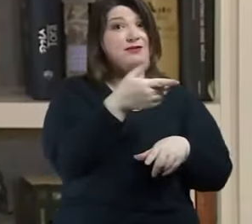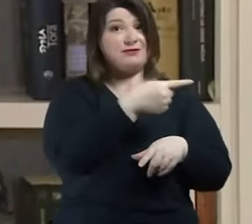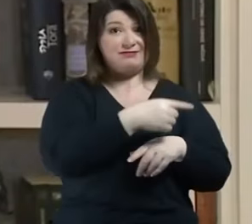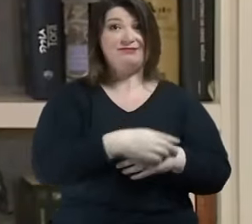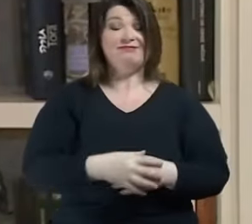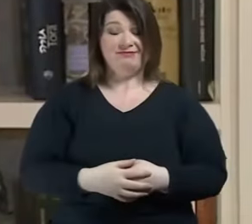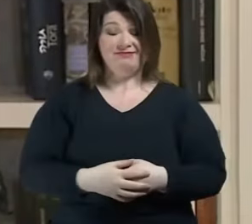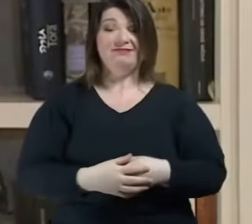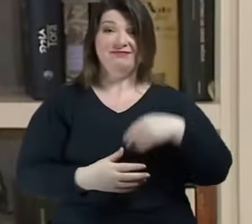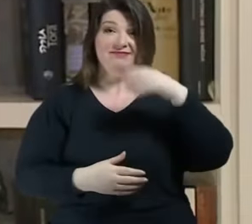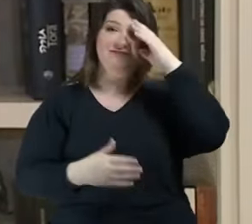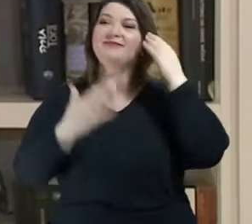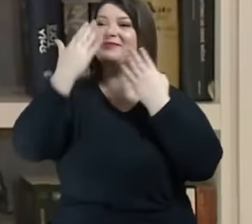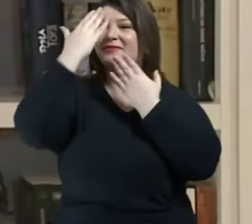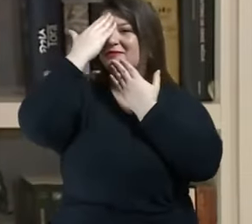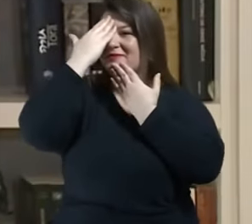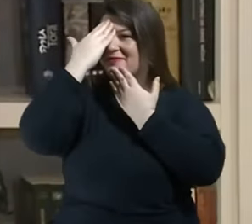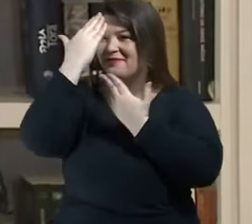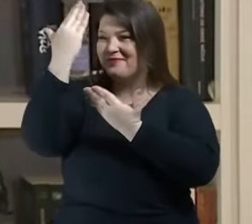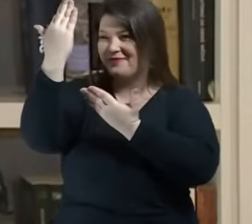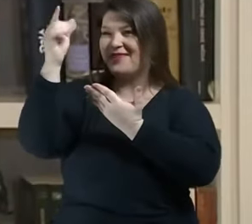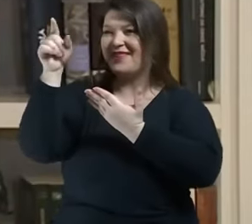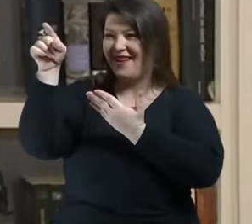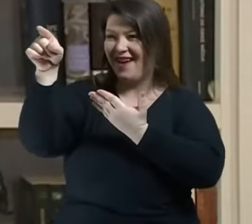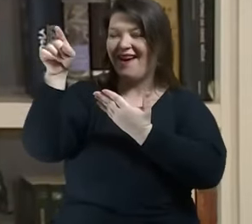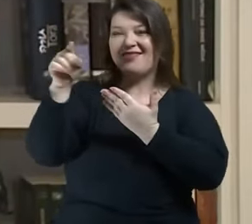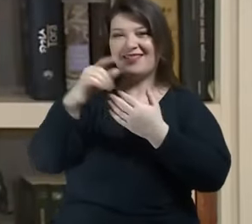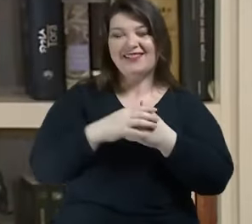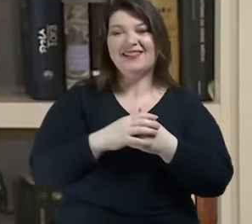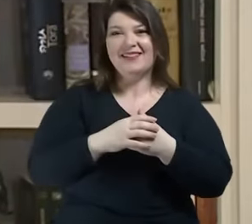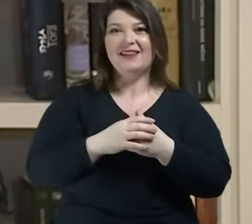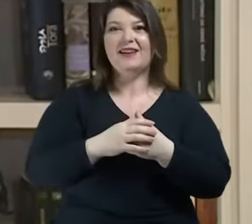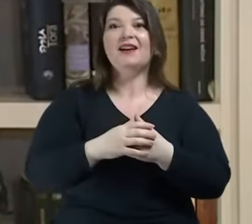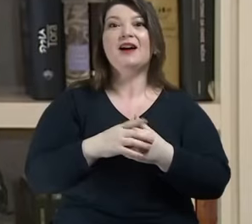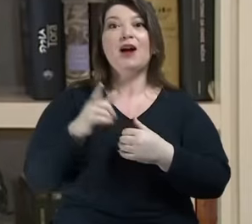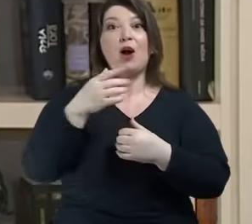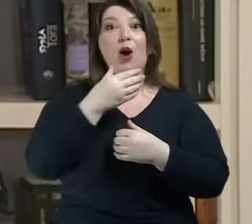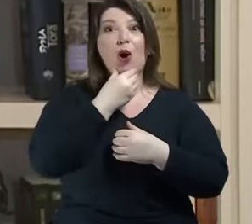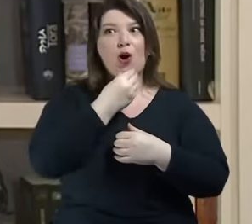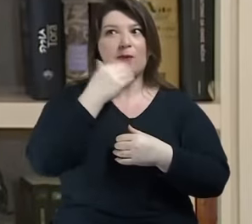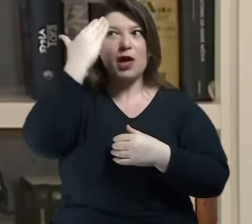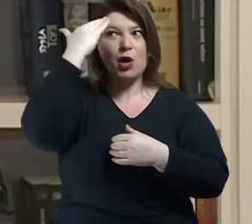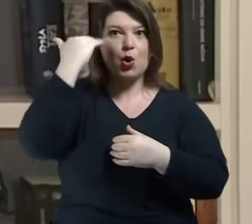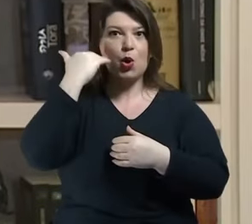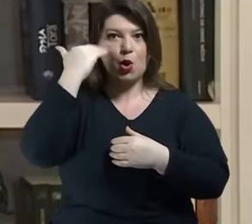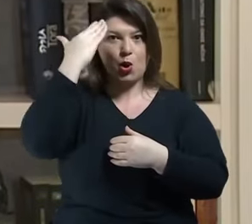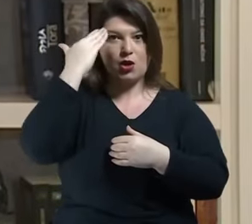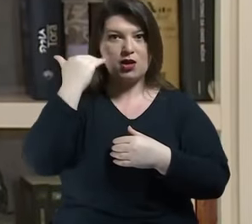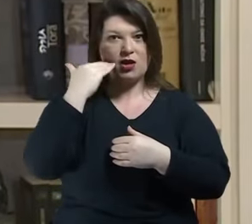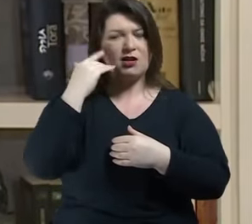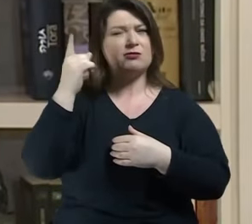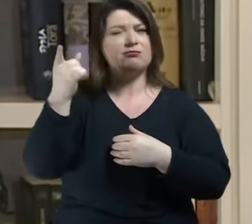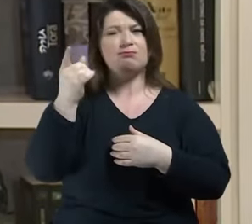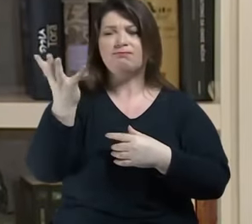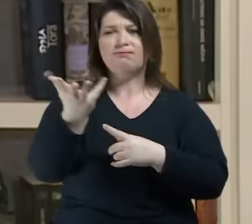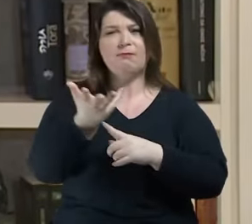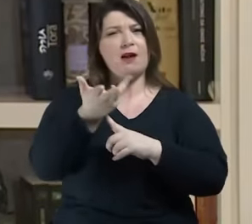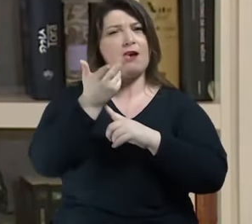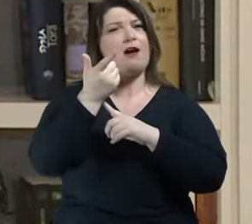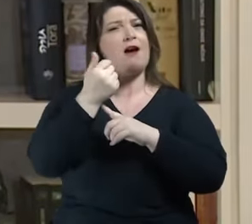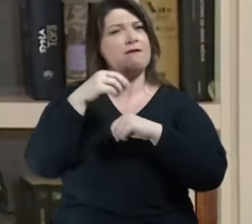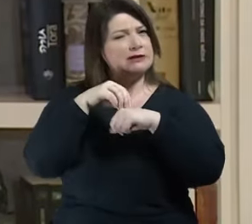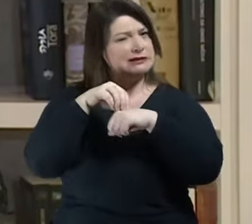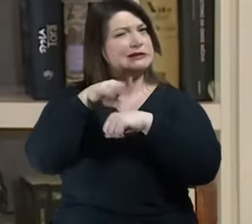Obrigado. Brilhante análise do Han. Brilhante o livro A Sociedade do Cansaço. Eu recomendo muito. É um